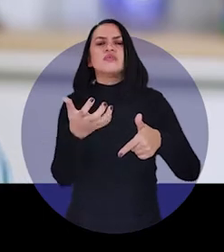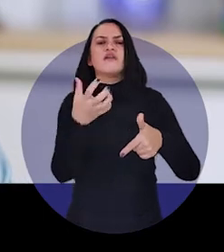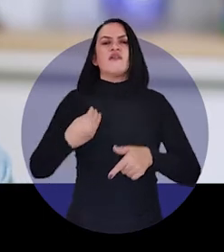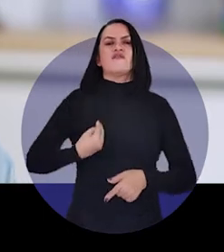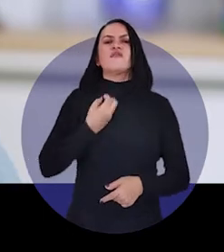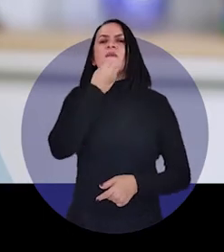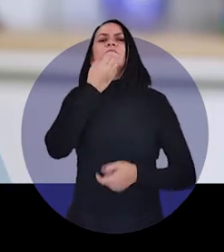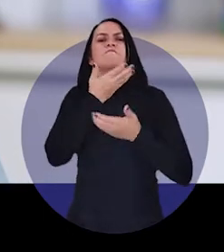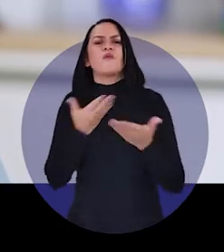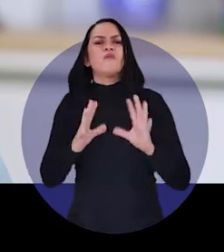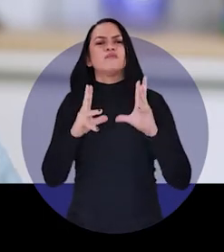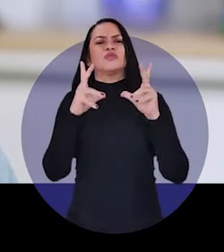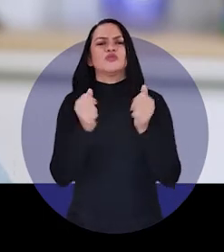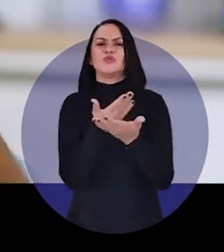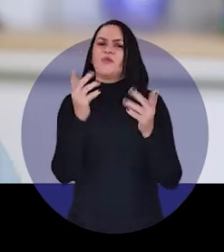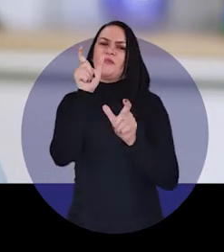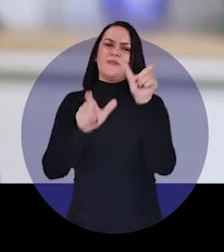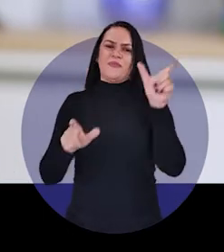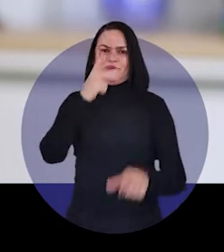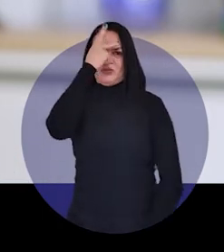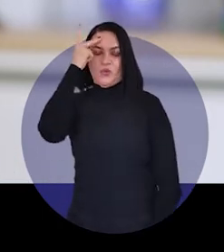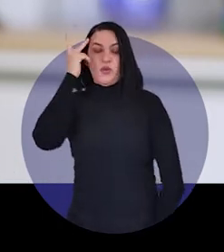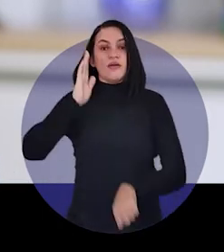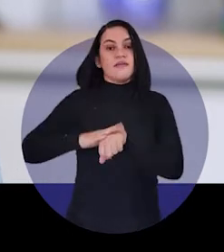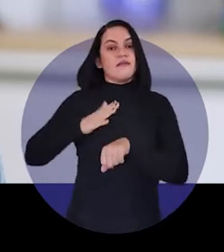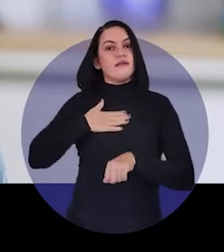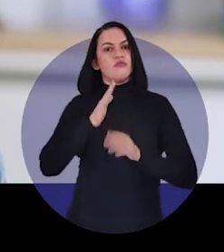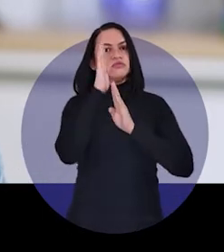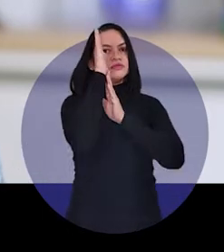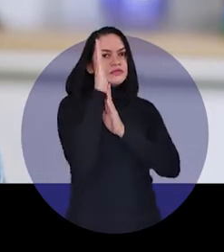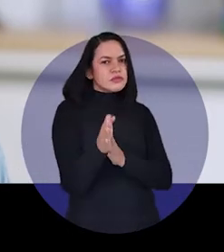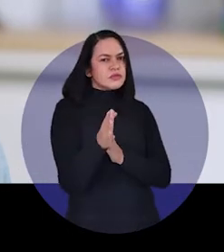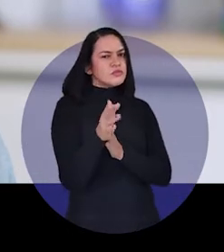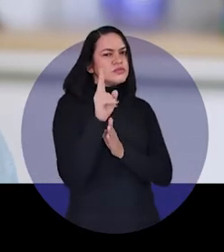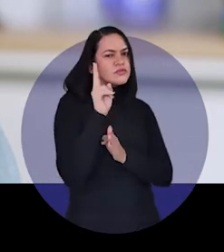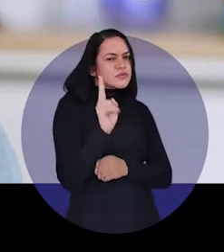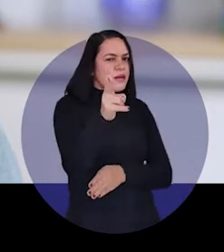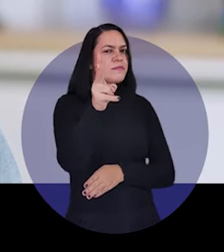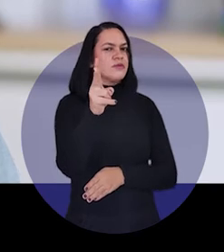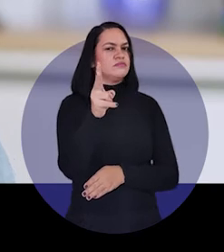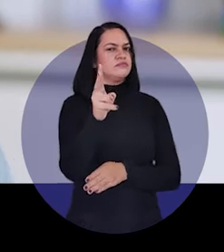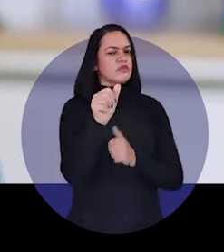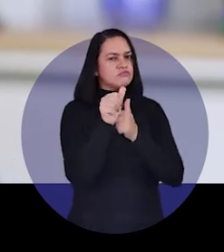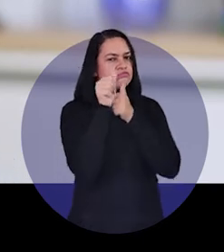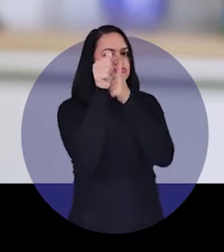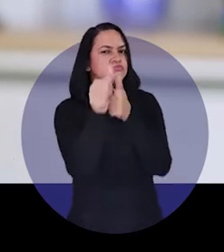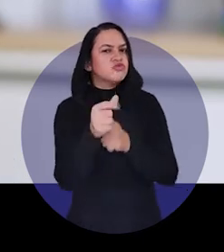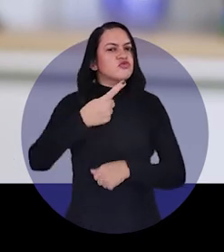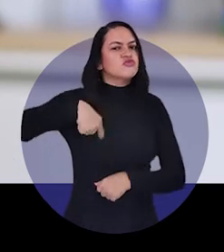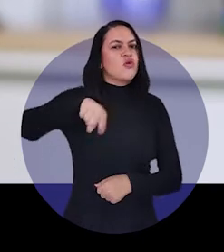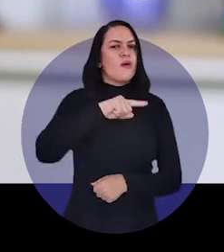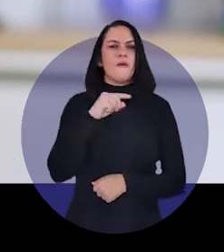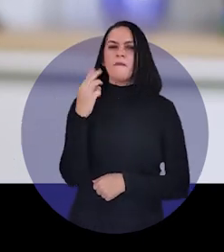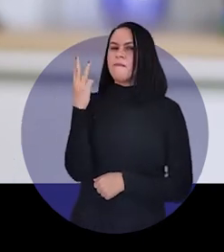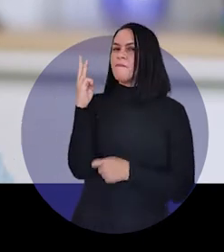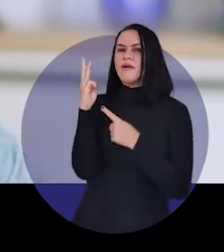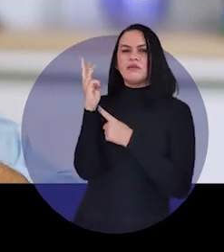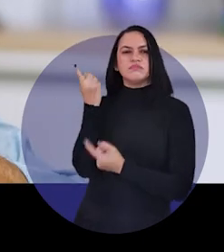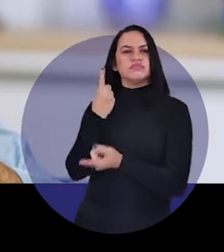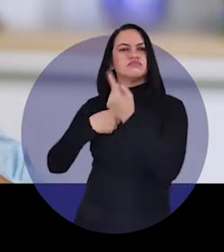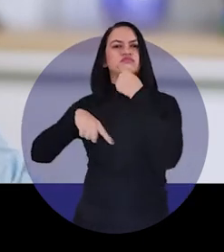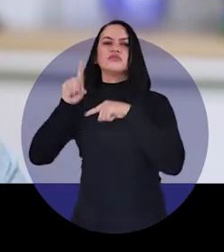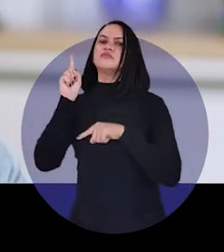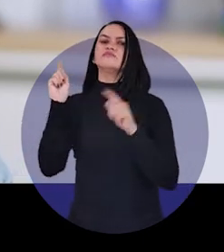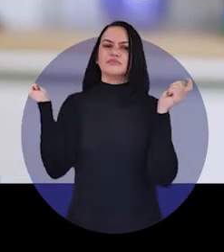para que a vida seja boa para todas as pessoas. E foi seguindo sempre nessa direção que fizemos o